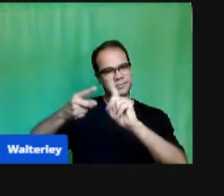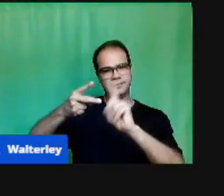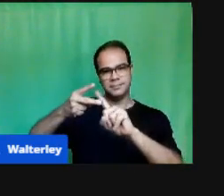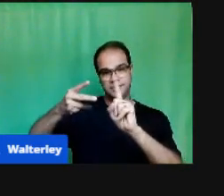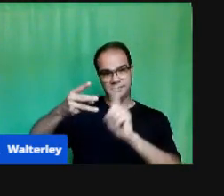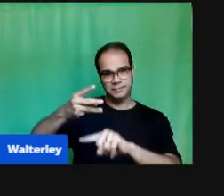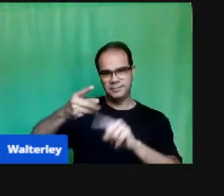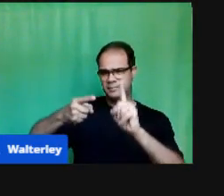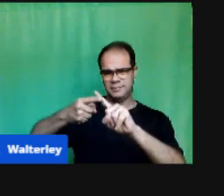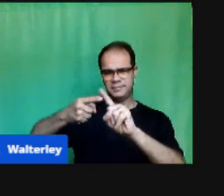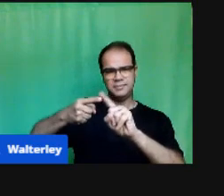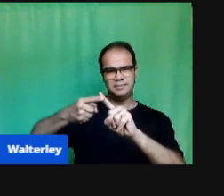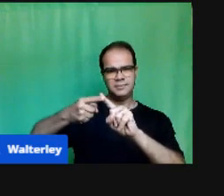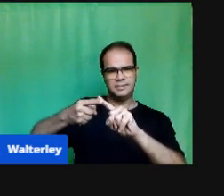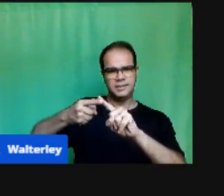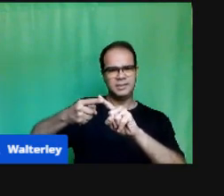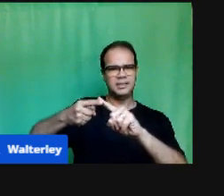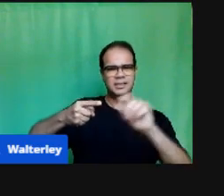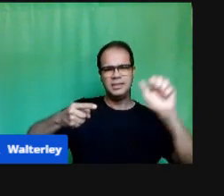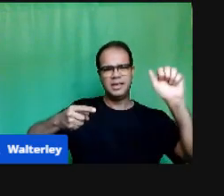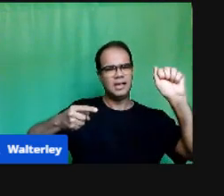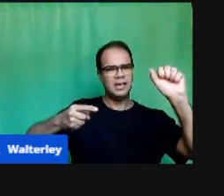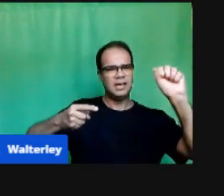A palavra é essa